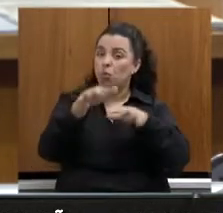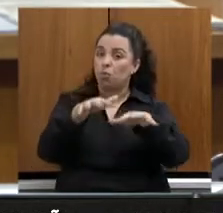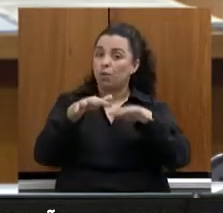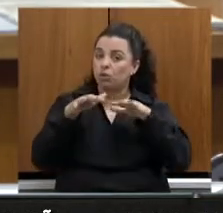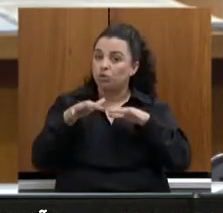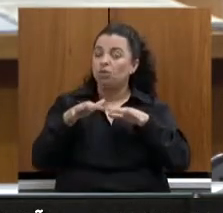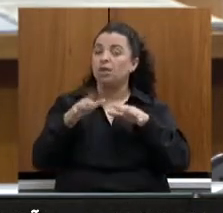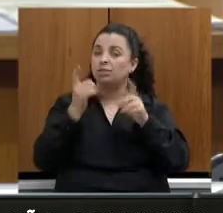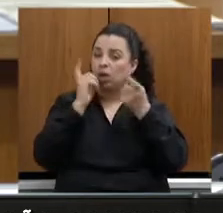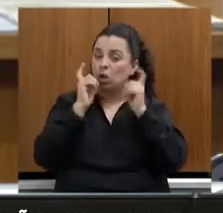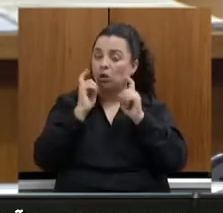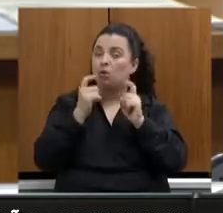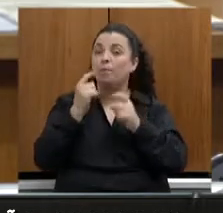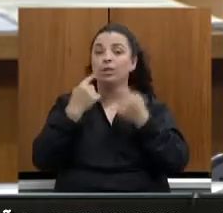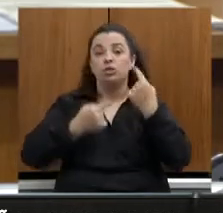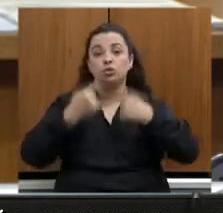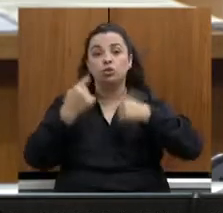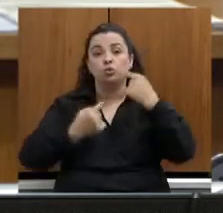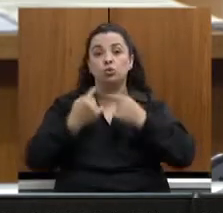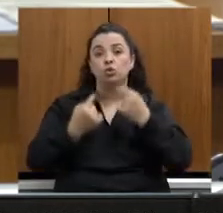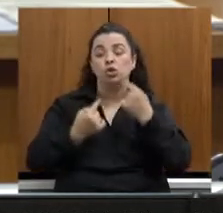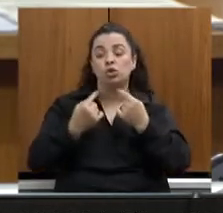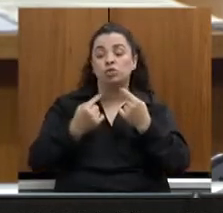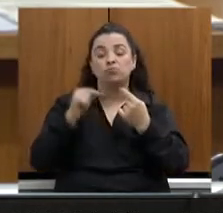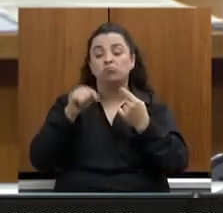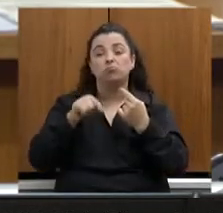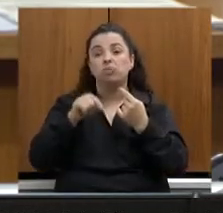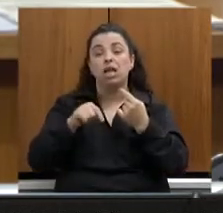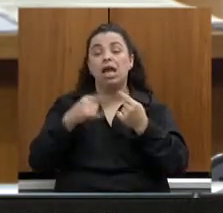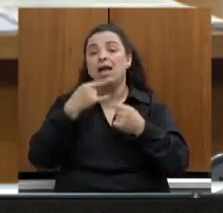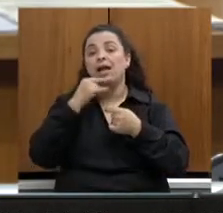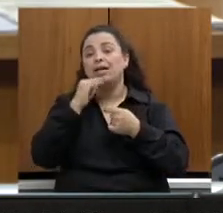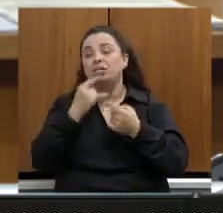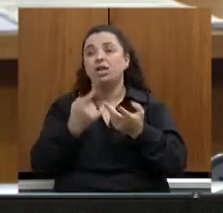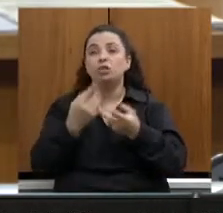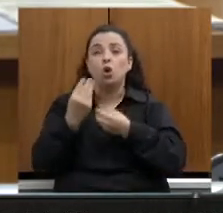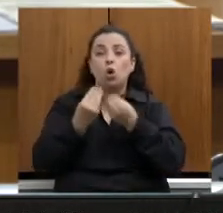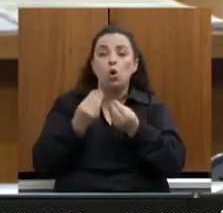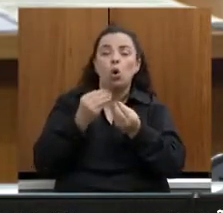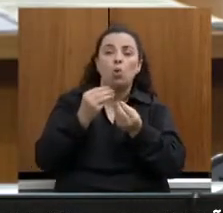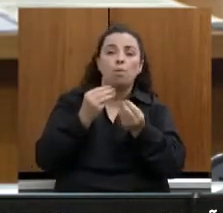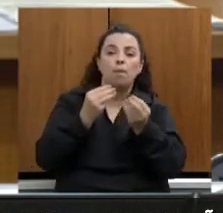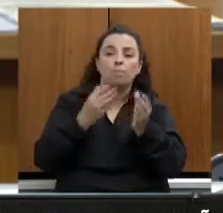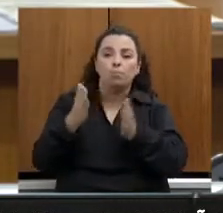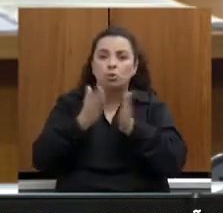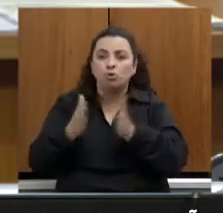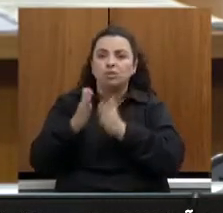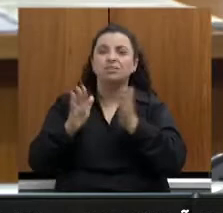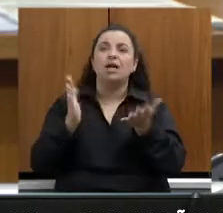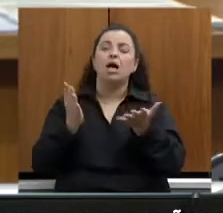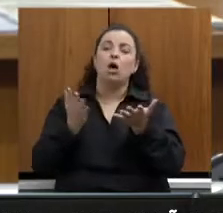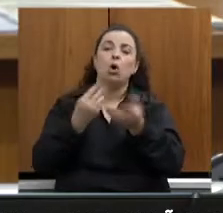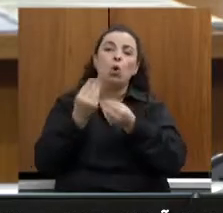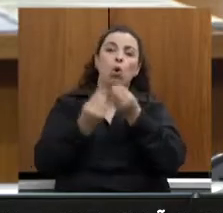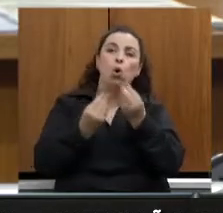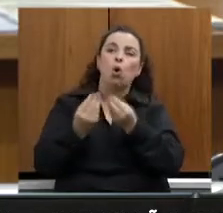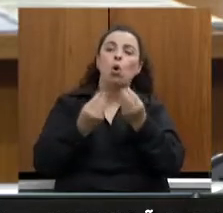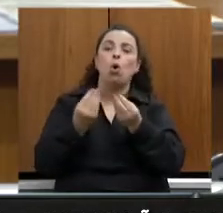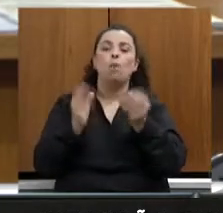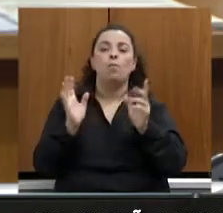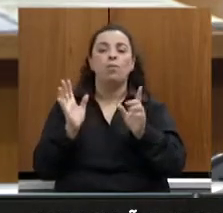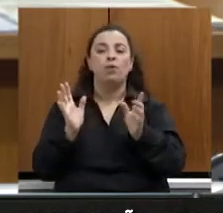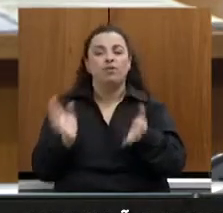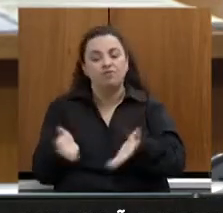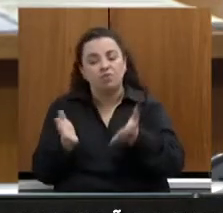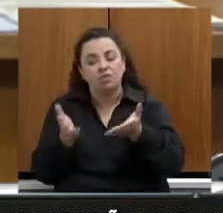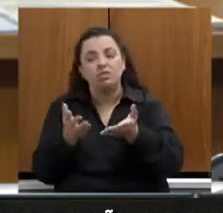de geração de renda, da produção da cachaça, mas também como fator de turismo, das pessoas visitarem os alambiques